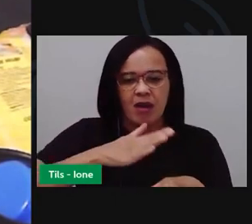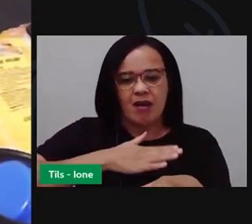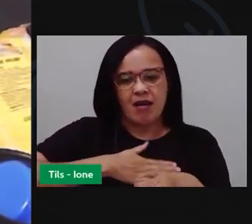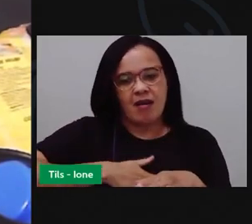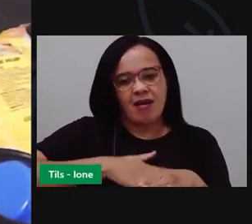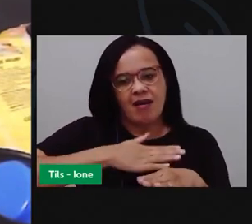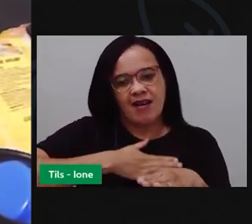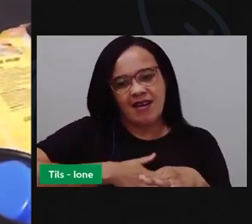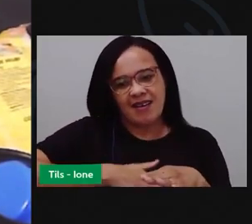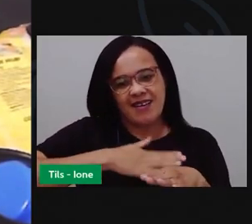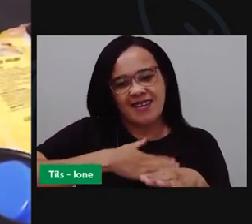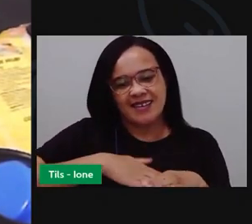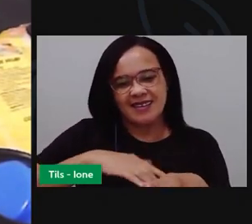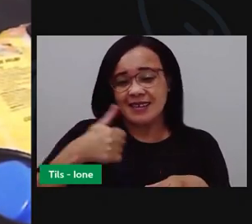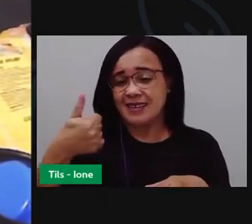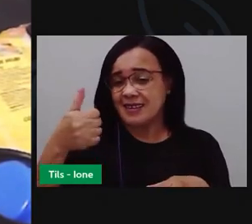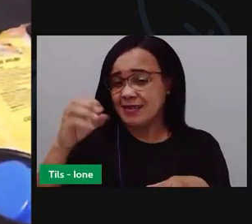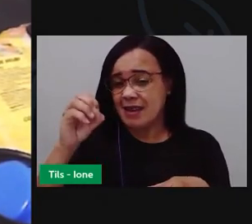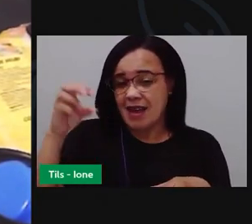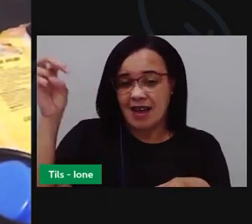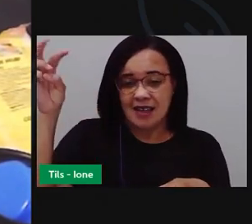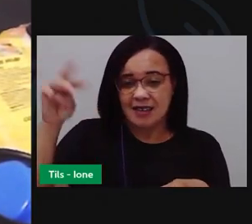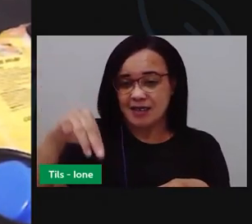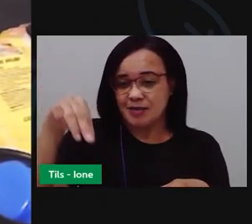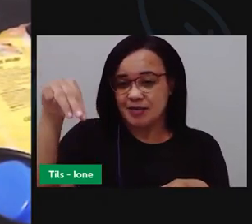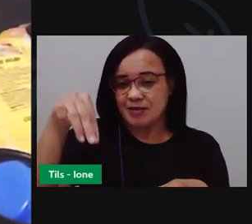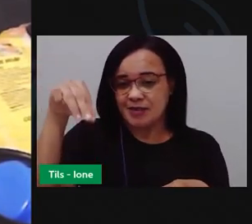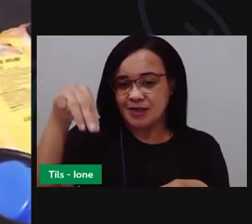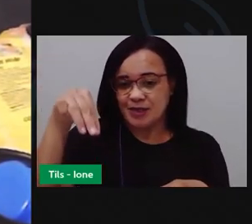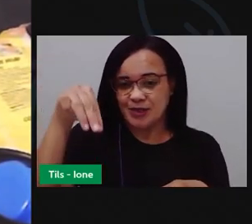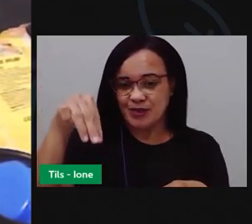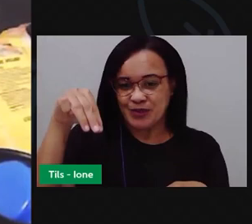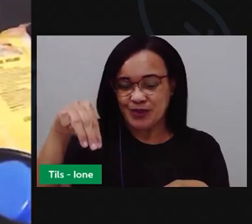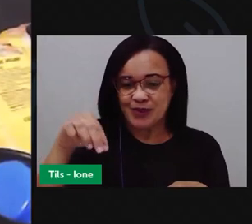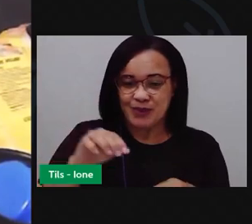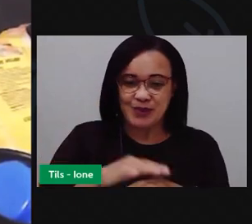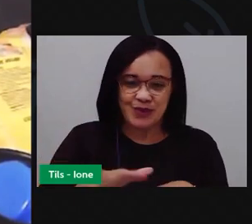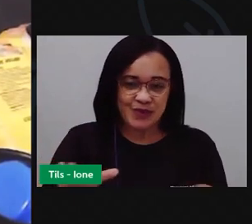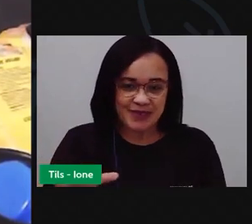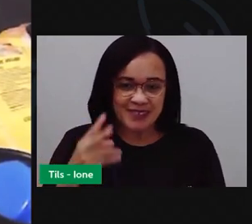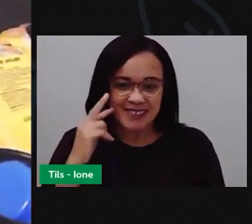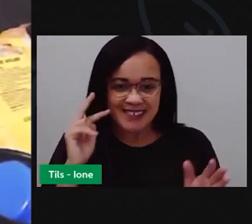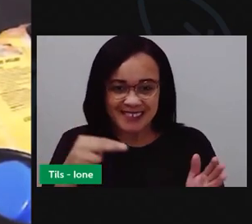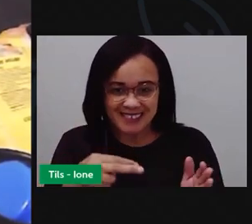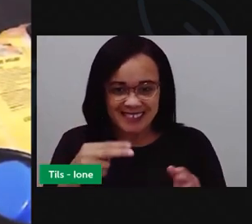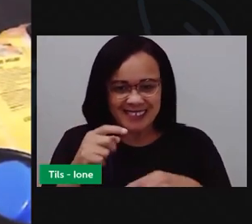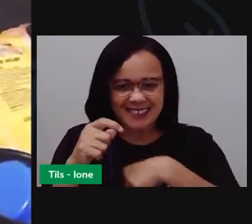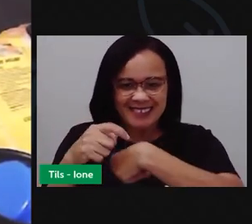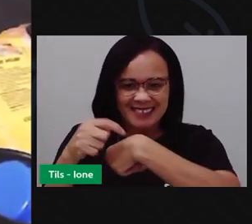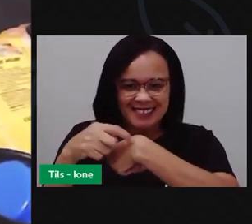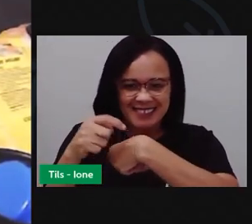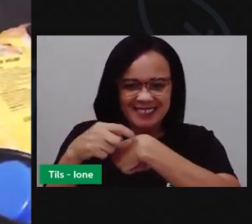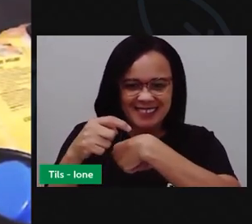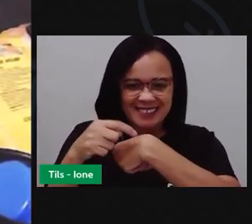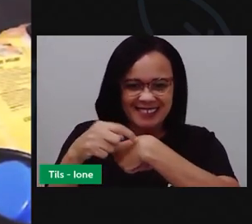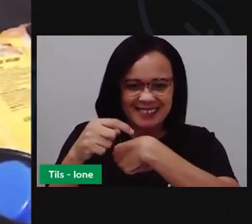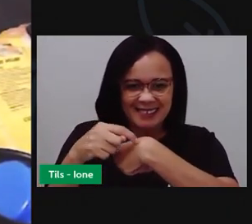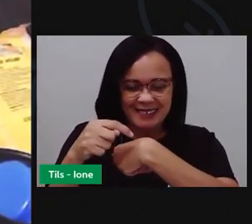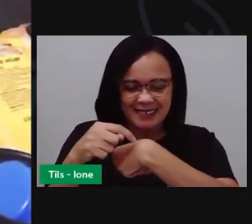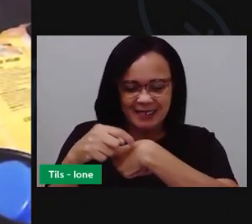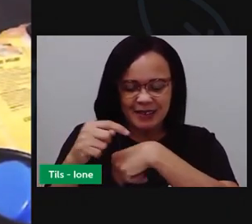por 10 minutos, tá? Vou olhar aqui o horário no meu